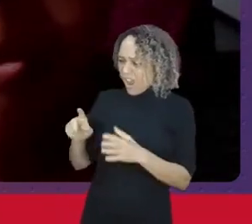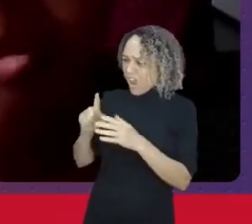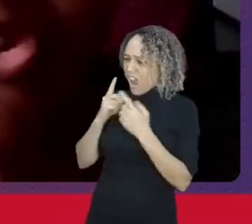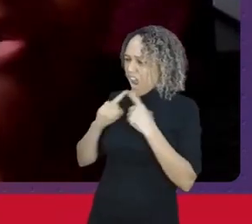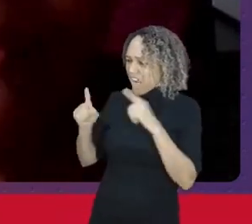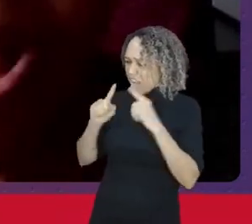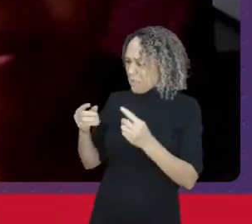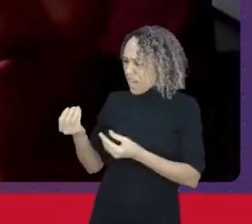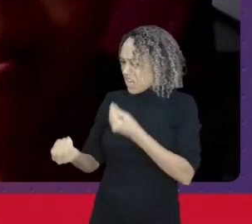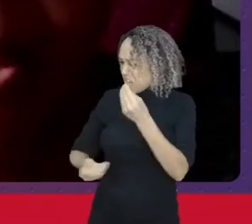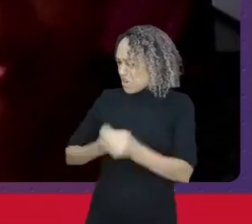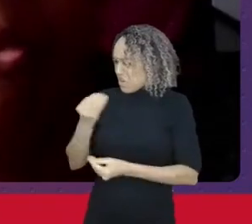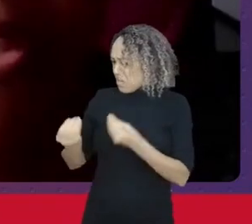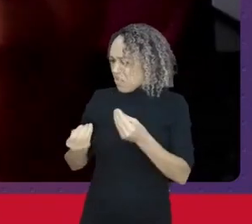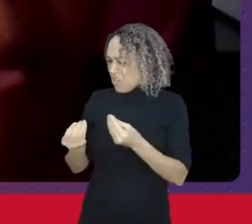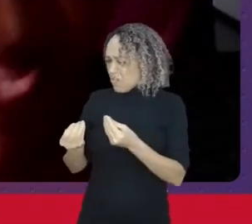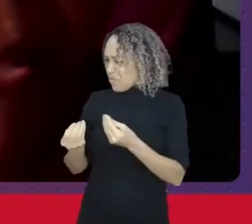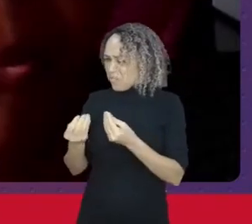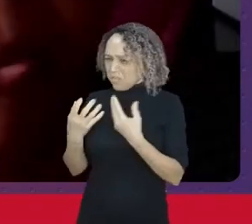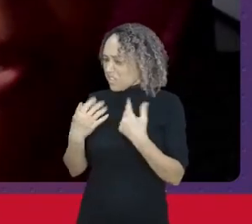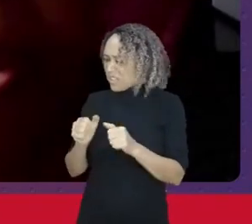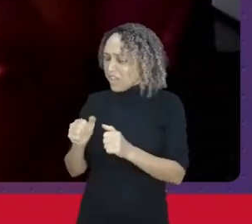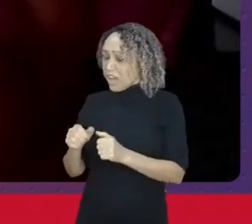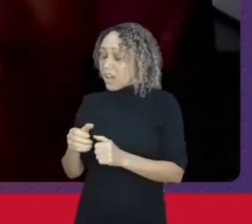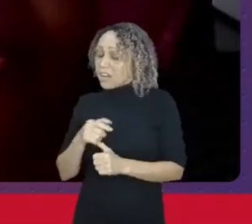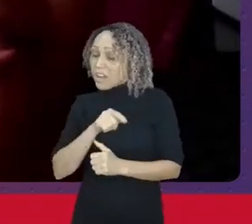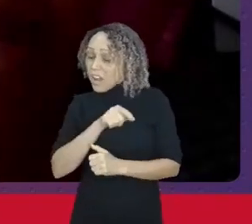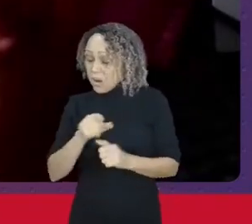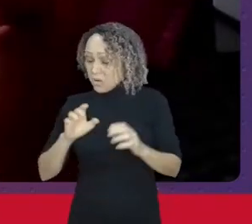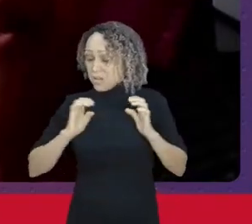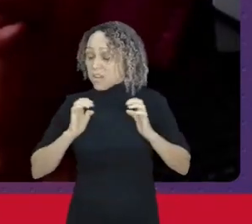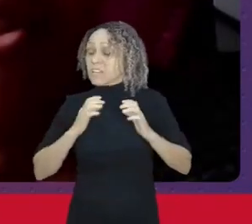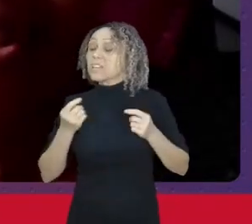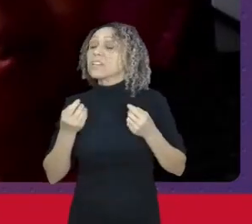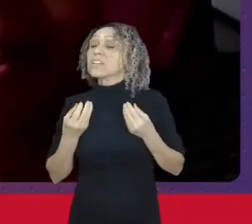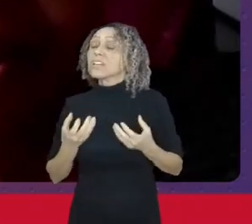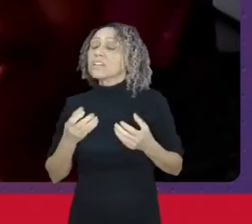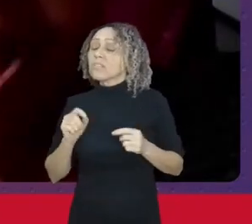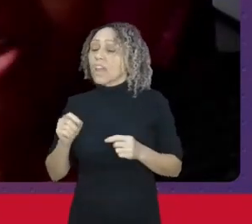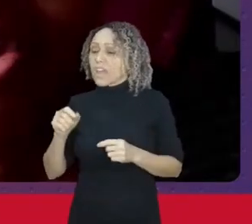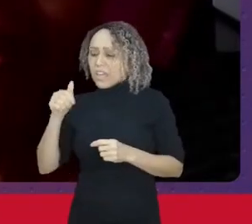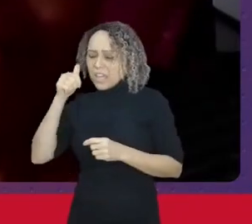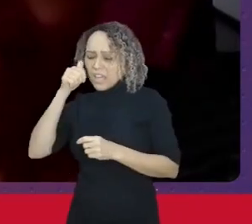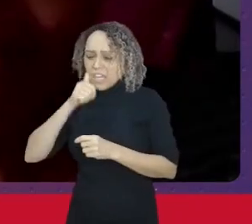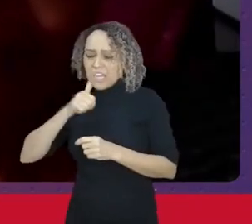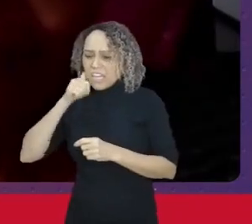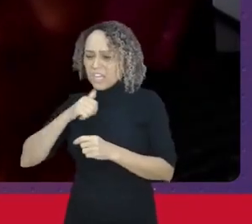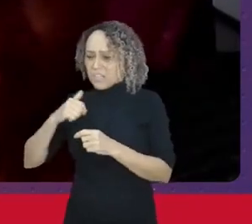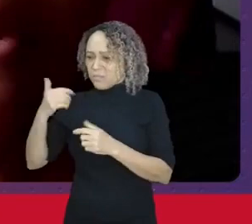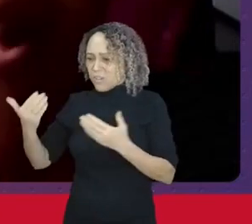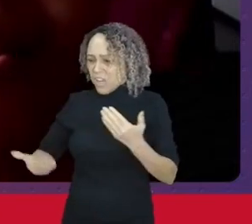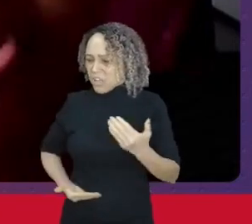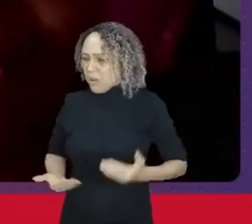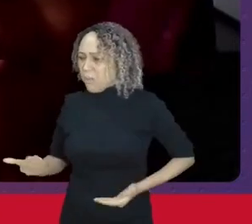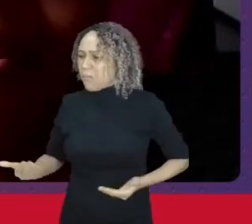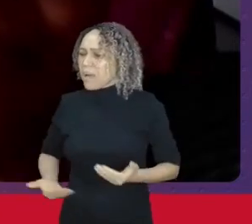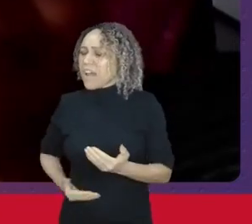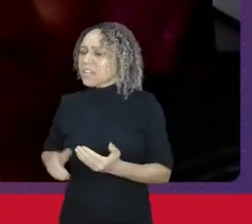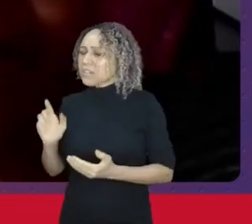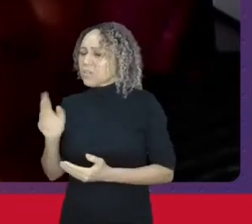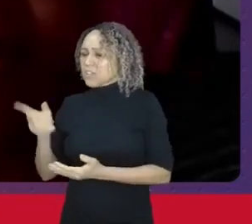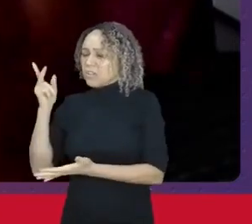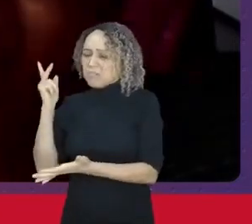domésticas continuassem com trabalho semelhante a escravidão quase